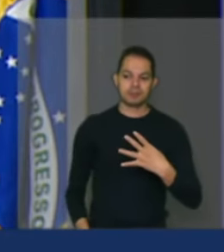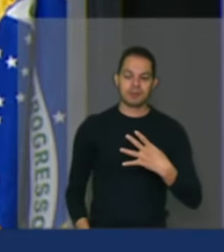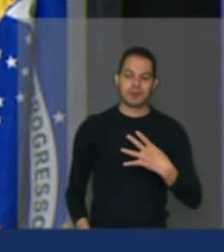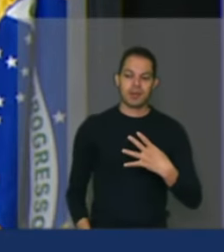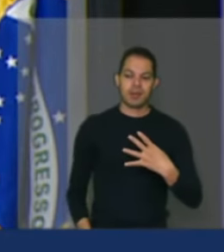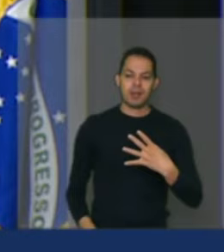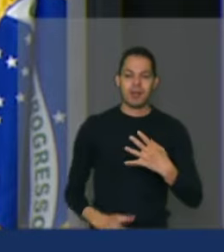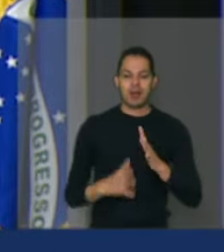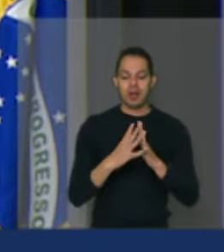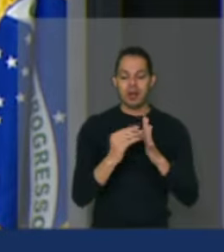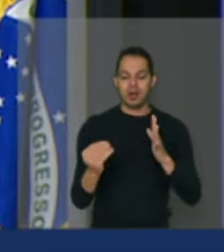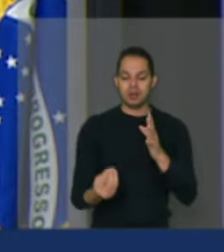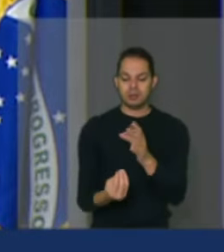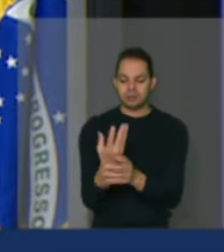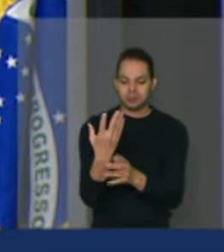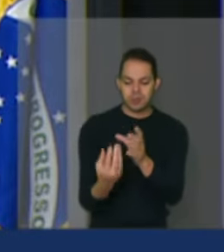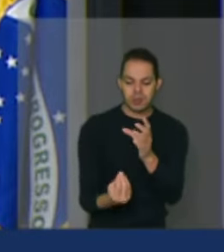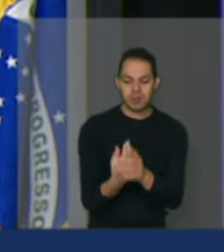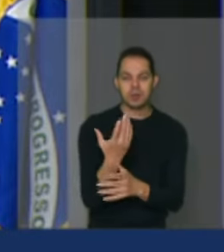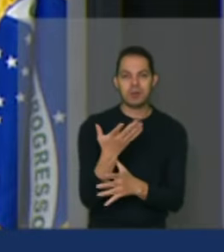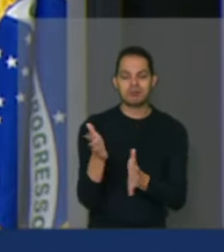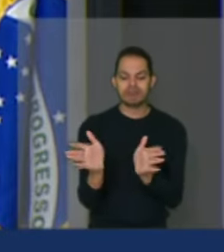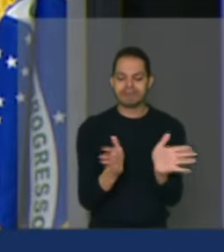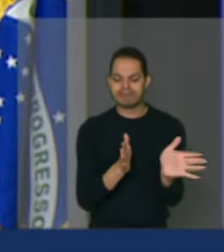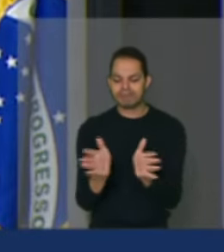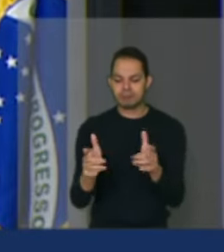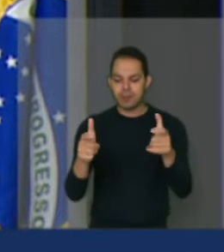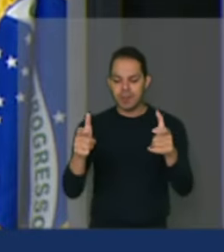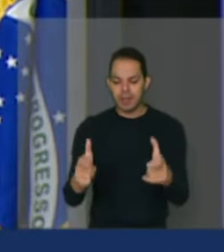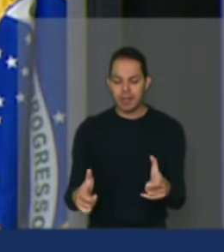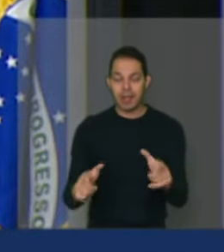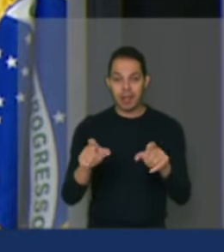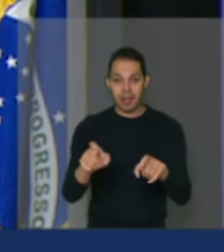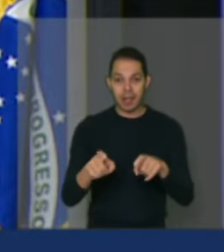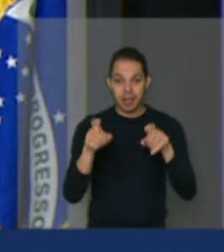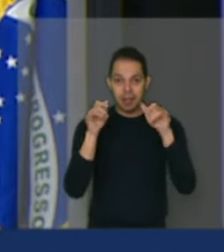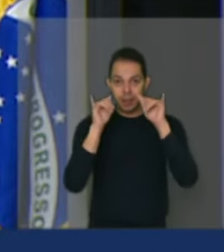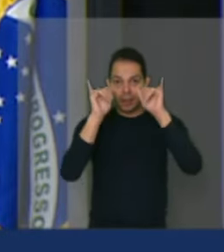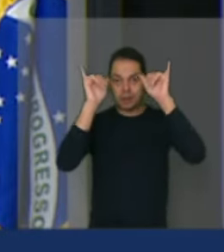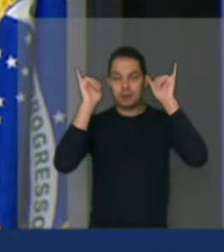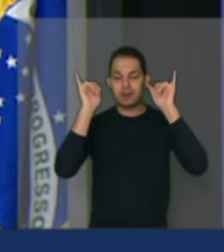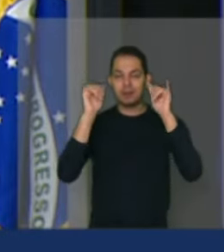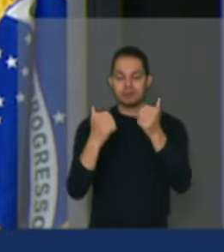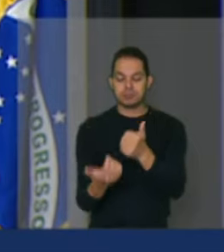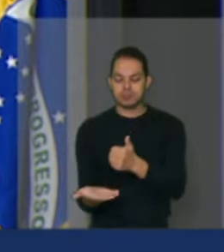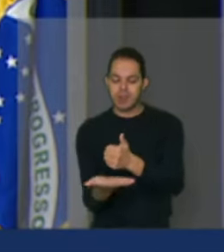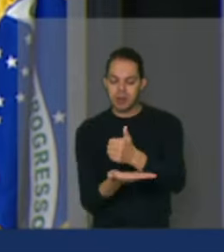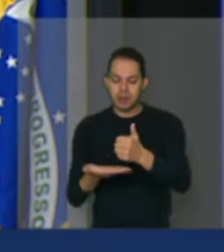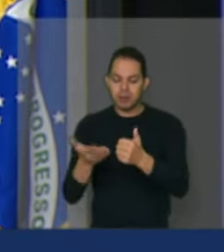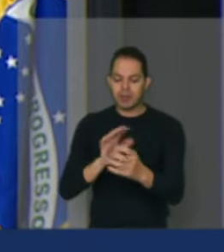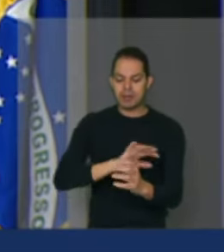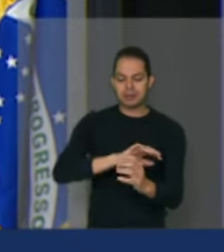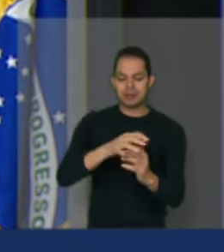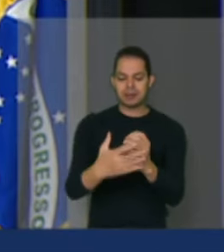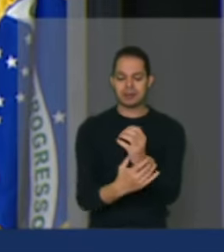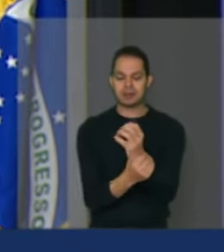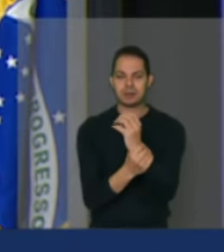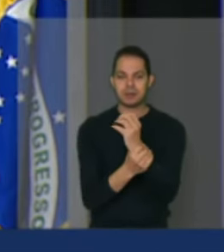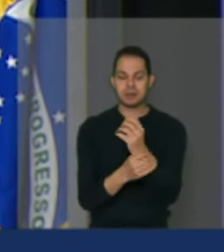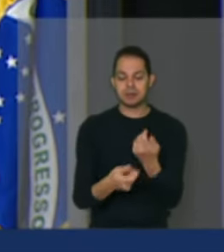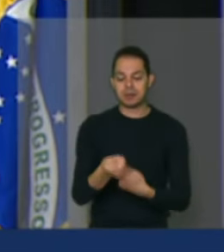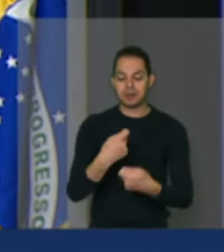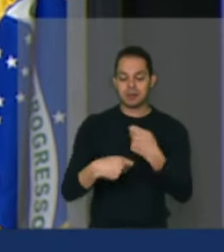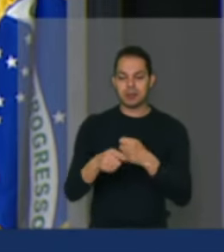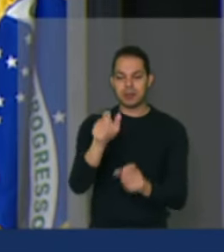que busque a viabilização nas propriedades rurais com base na sustentabilidade econômica. O agricultor não